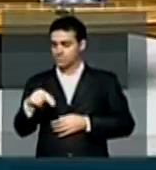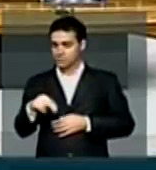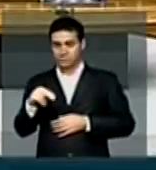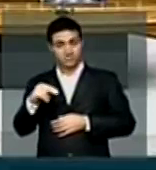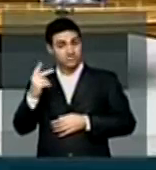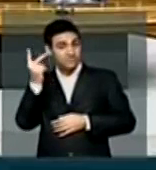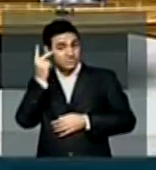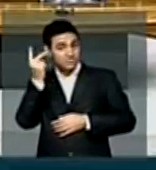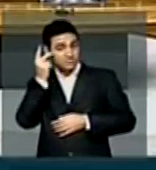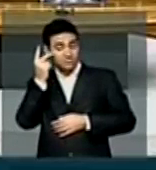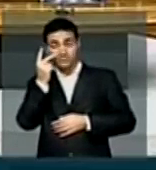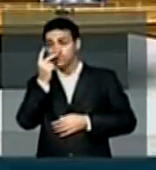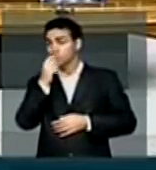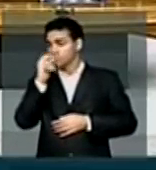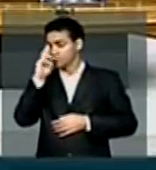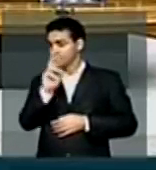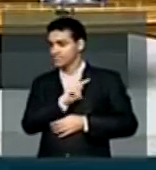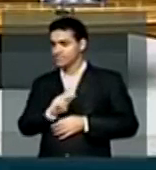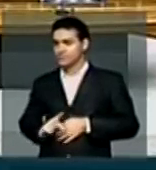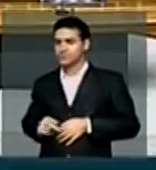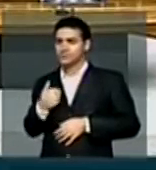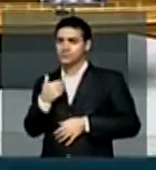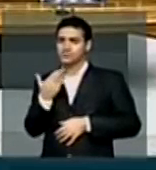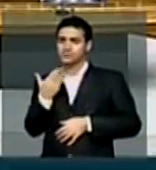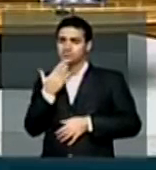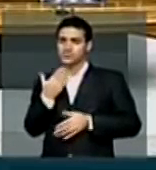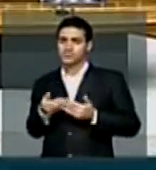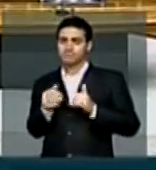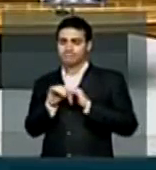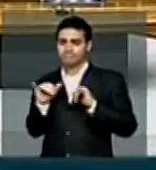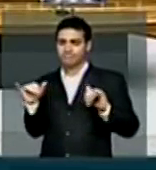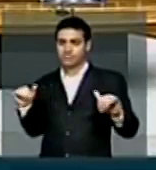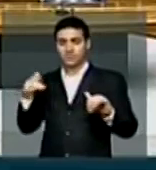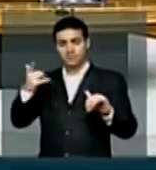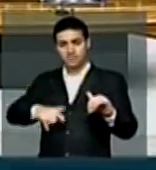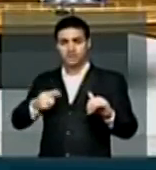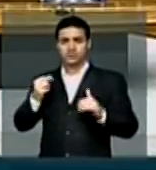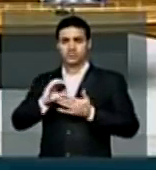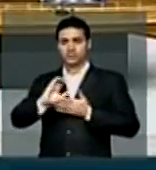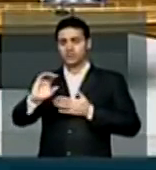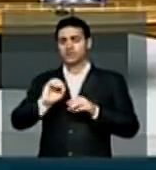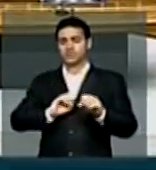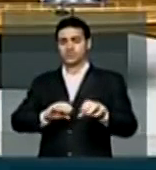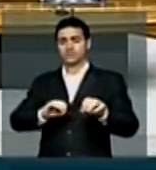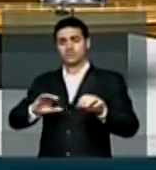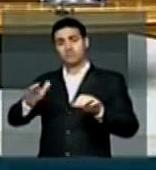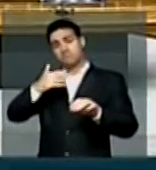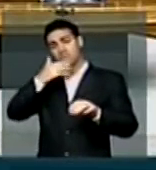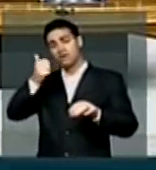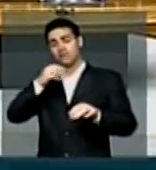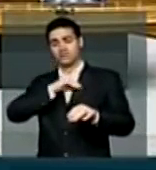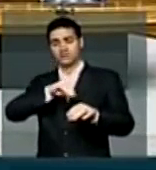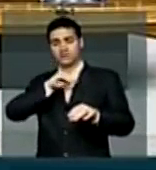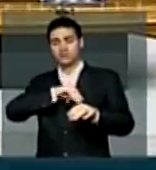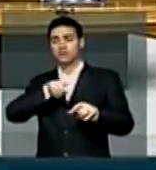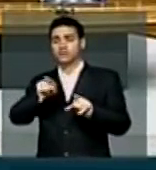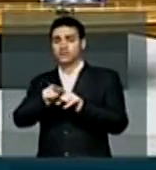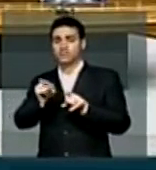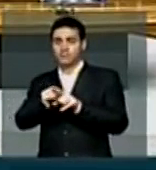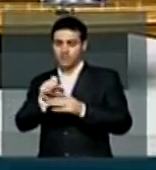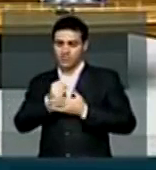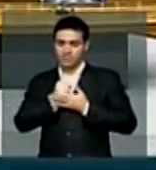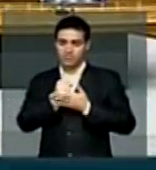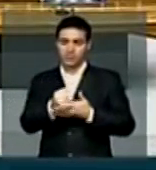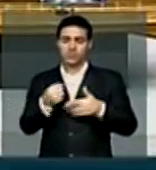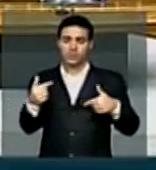Senhor presidente, queria deixar registrado o nosso pronunciamento por mais verbos para educação e melhores salários e todo o apoio à luta